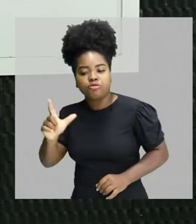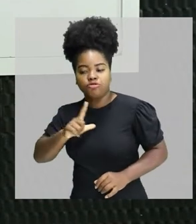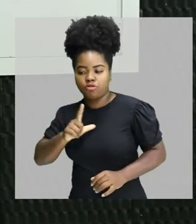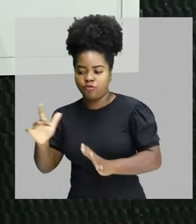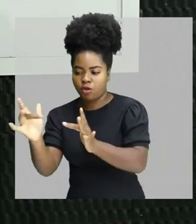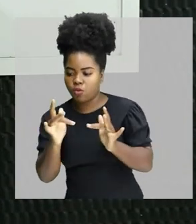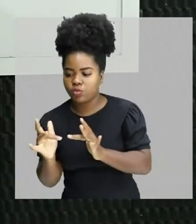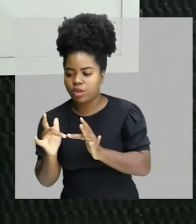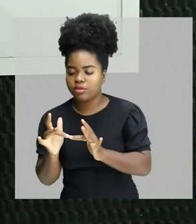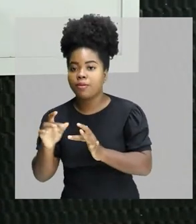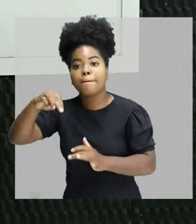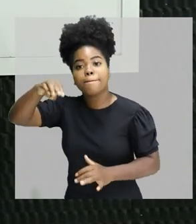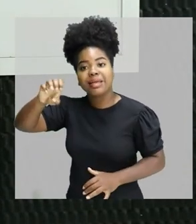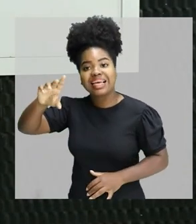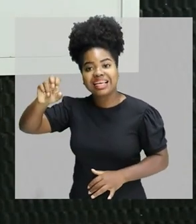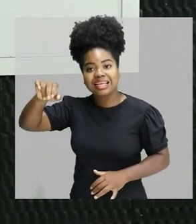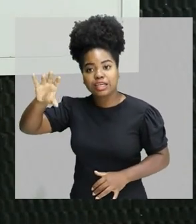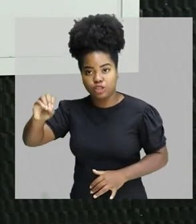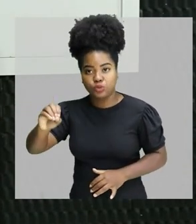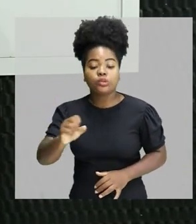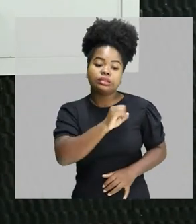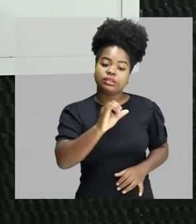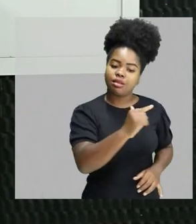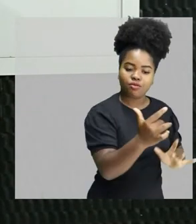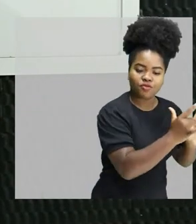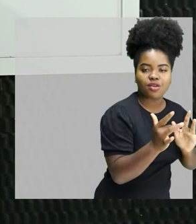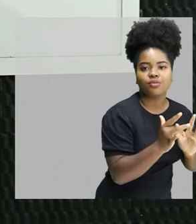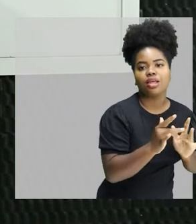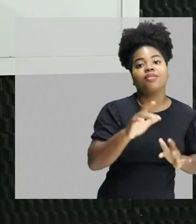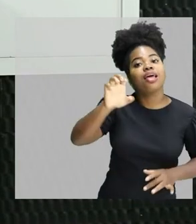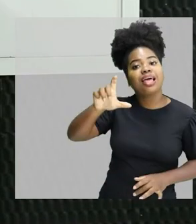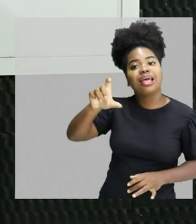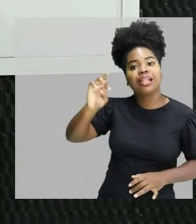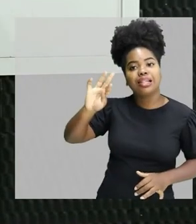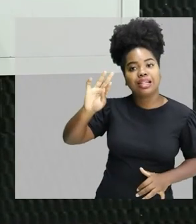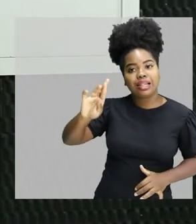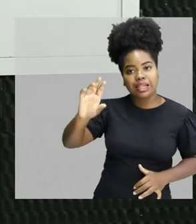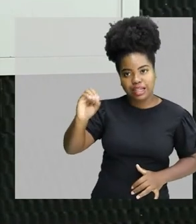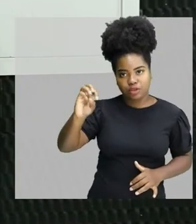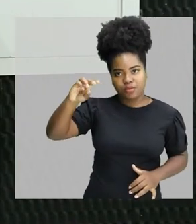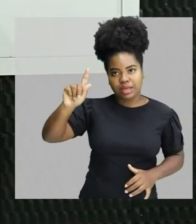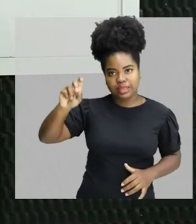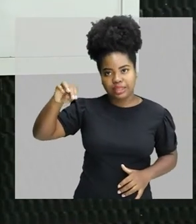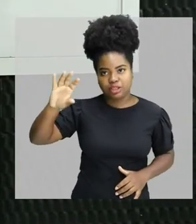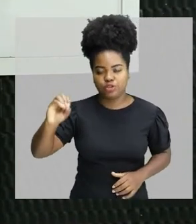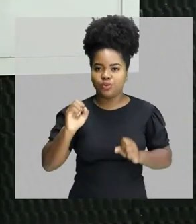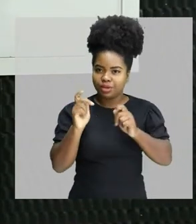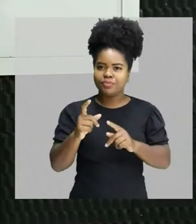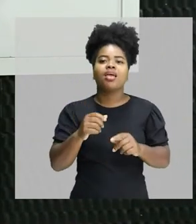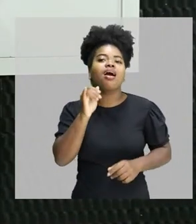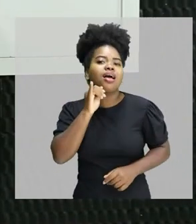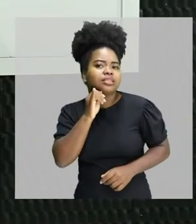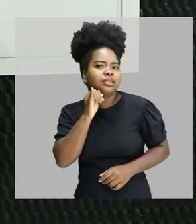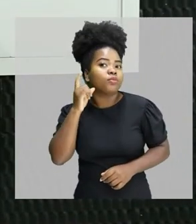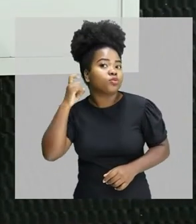onda eletromagnética. Exemplo, som e luz. Tá ok? Como nós estamos aqui levando para a acústica,